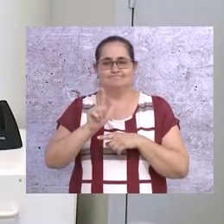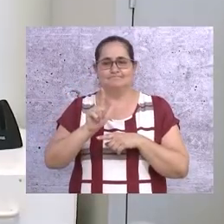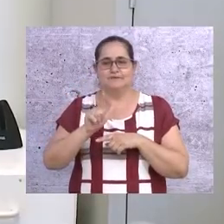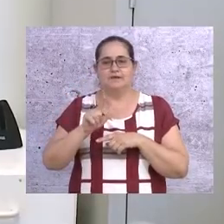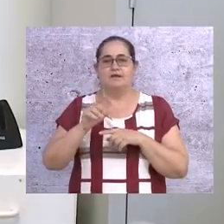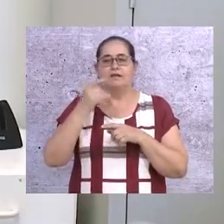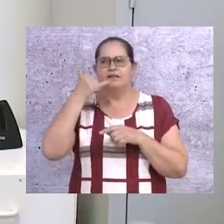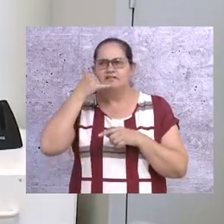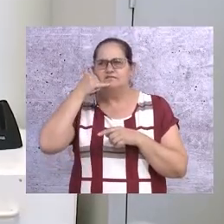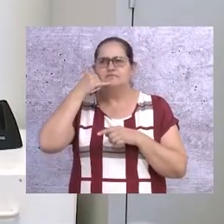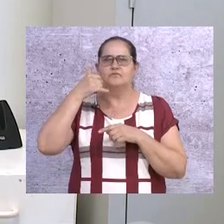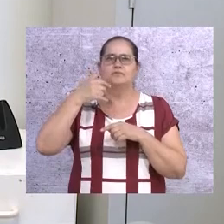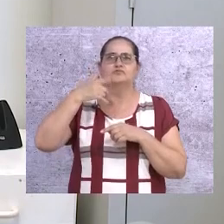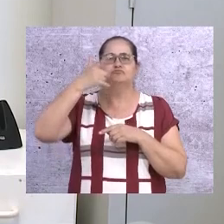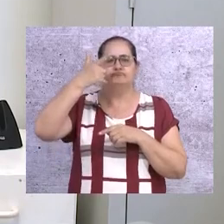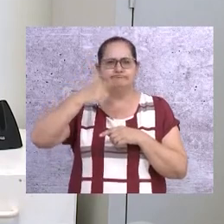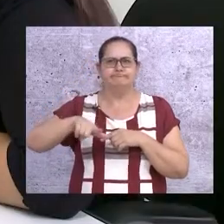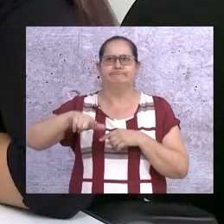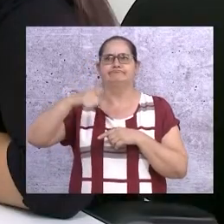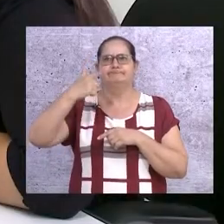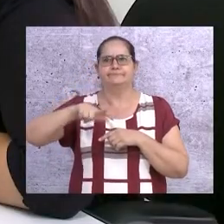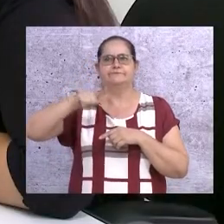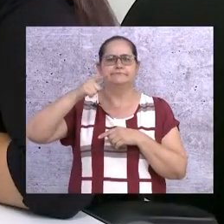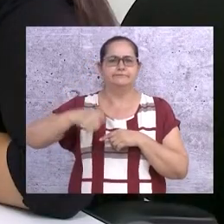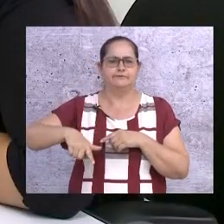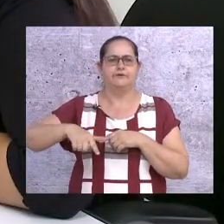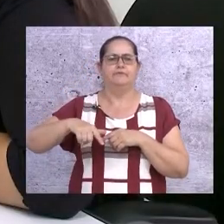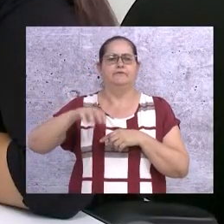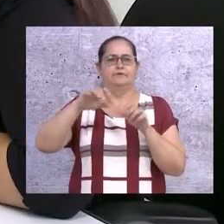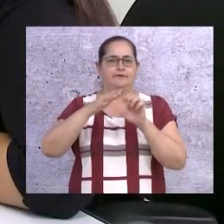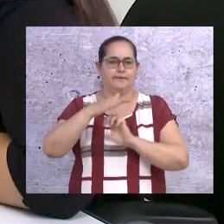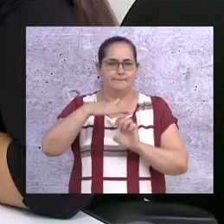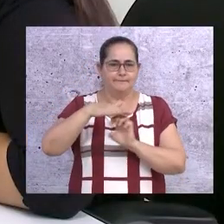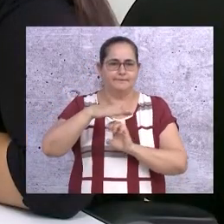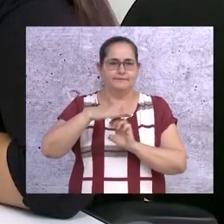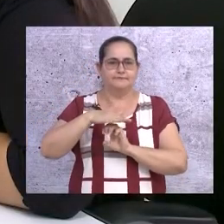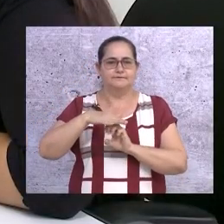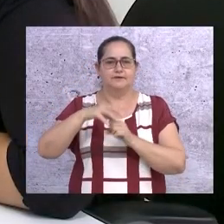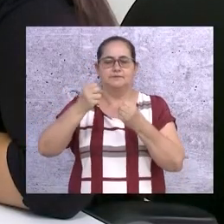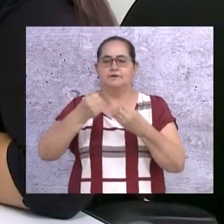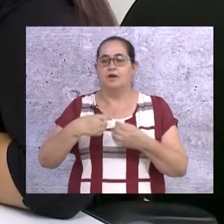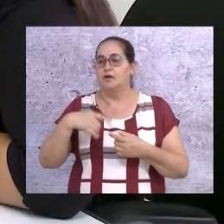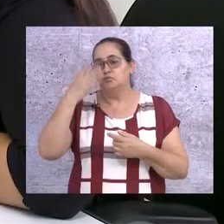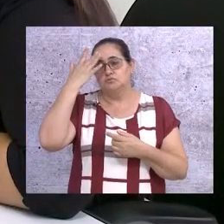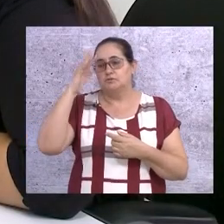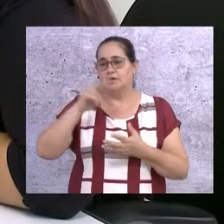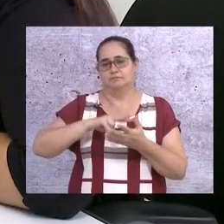Elas ligaram mais uma vez na empresa. Isso, exatamente. Ela não sabe escrever nem ler.